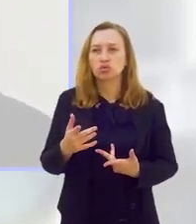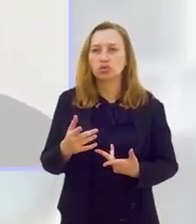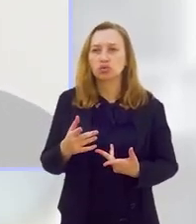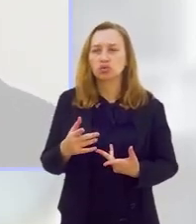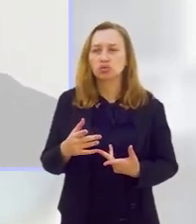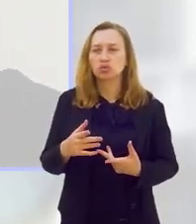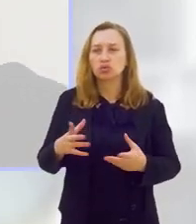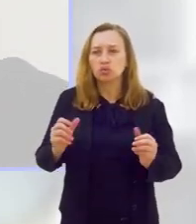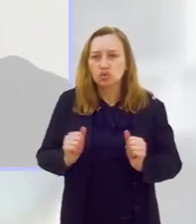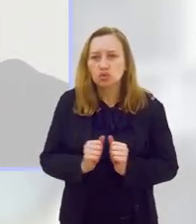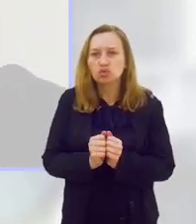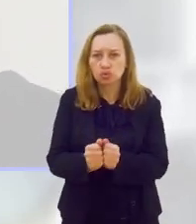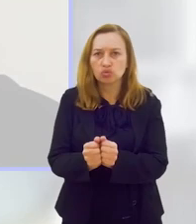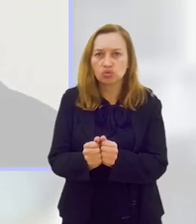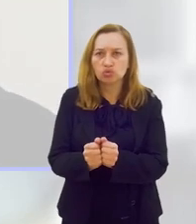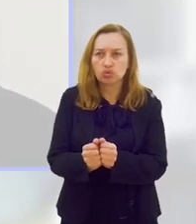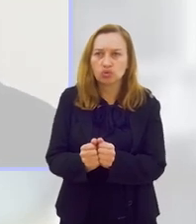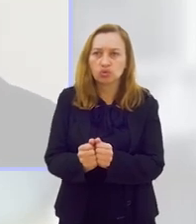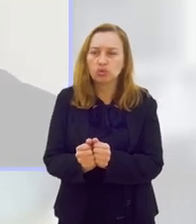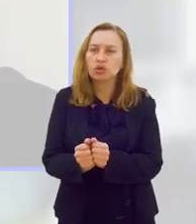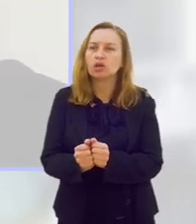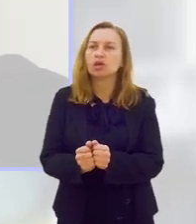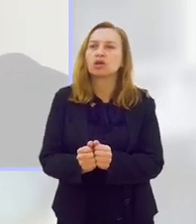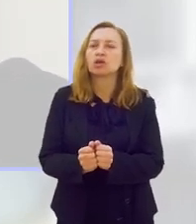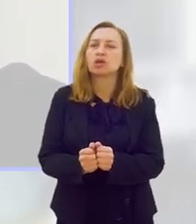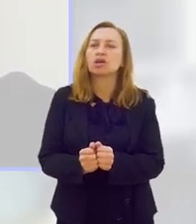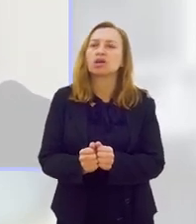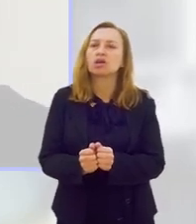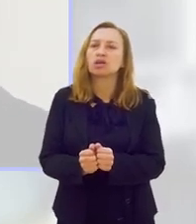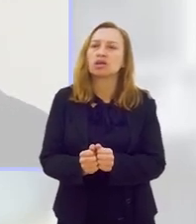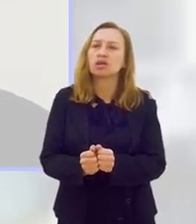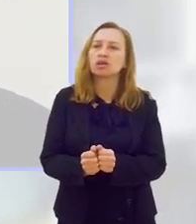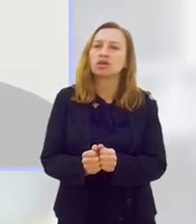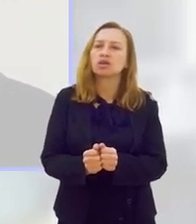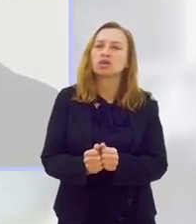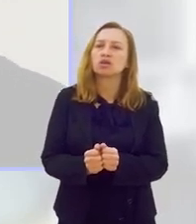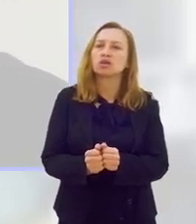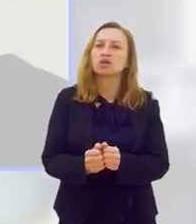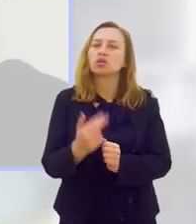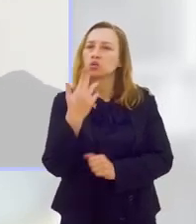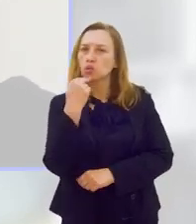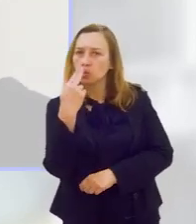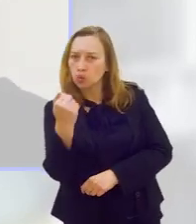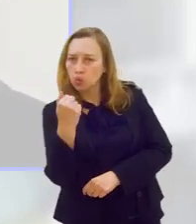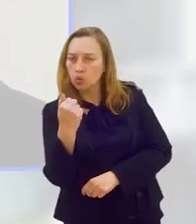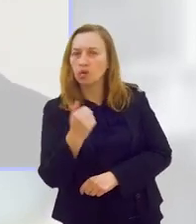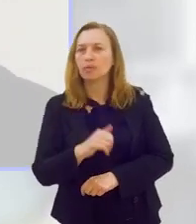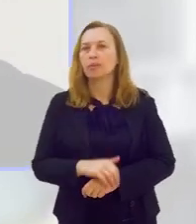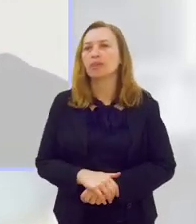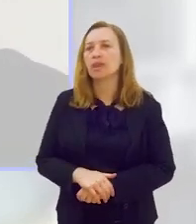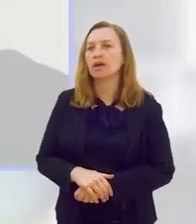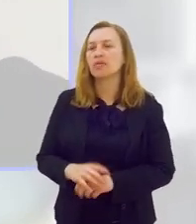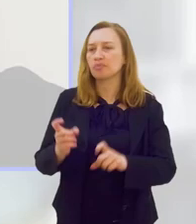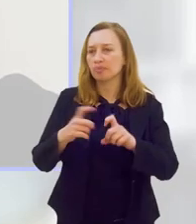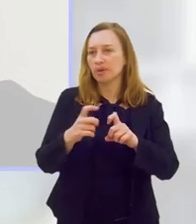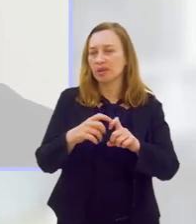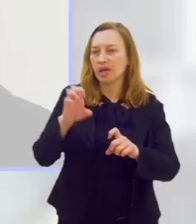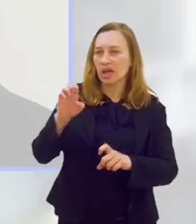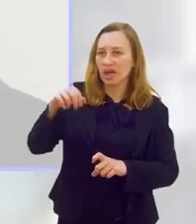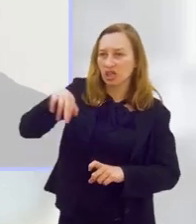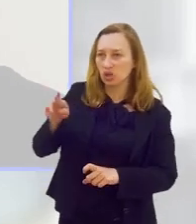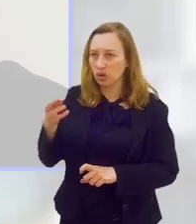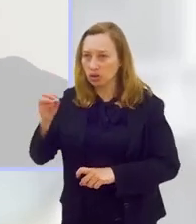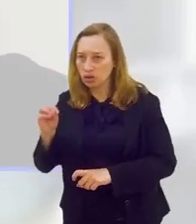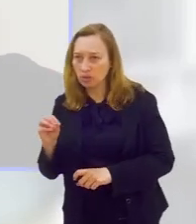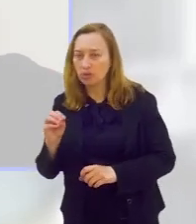que envolve o nutricionista, o médico endócrino, profissional de educação física.